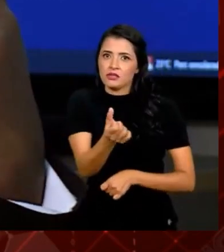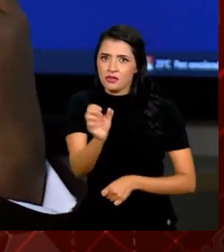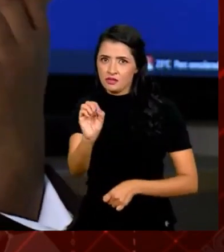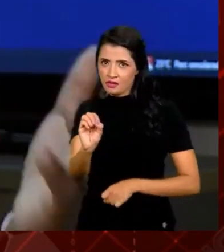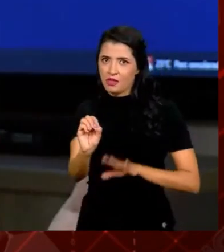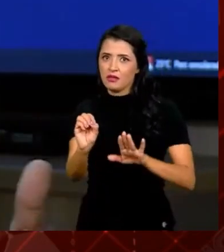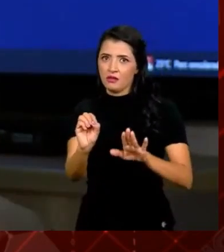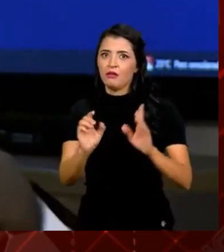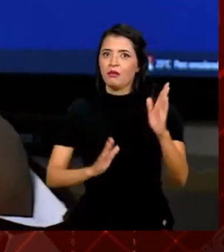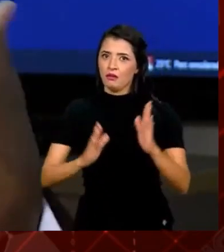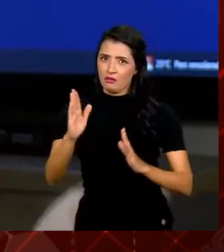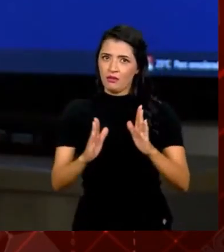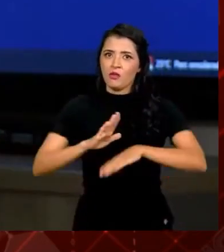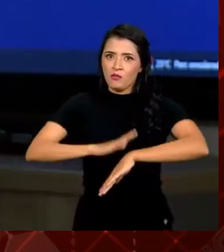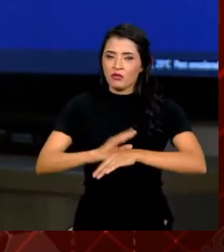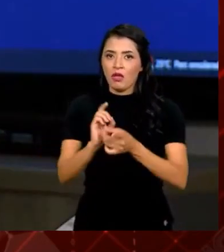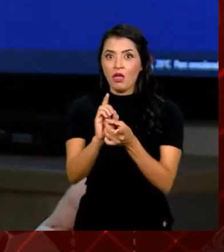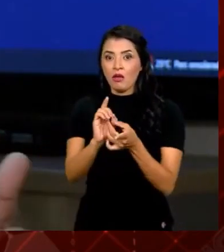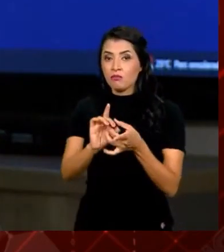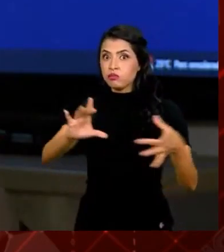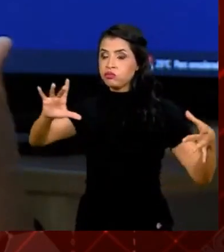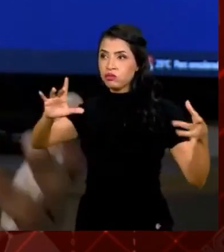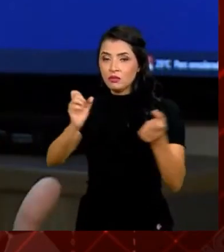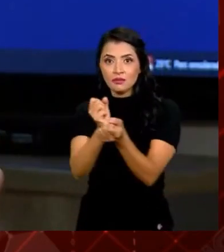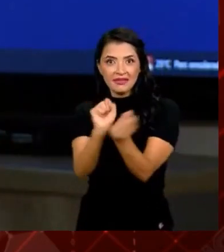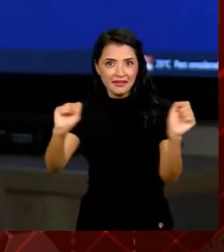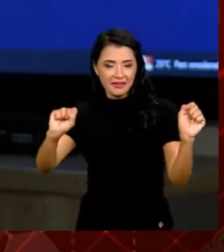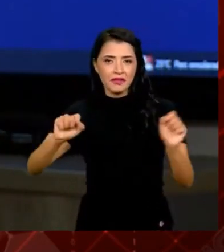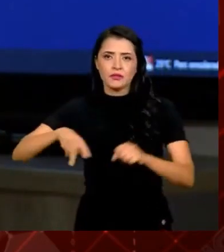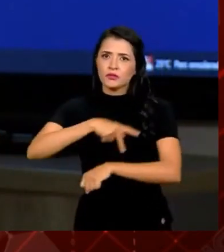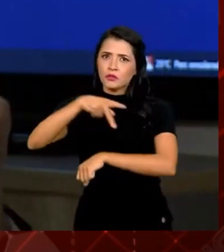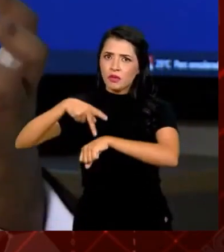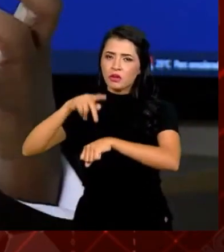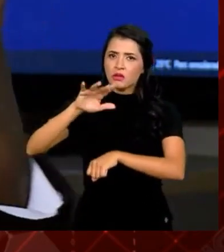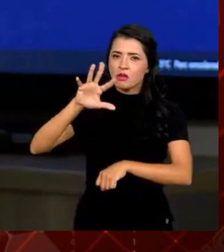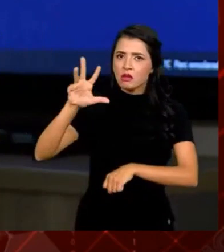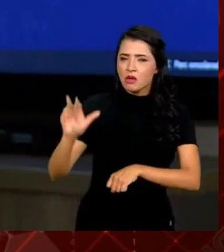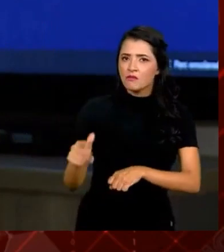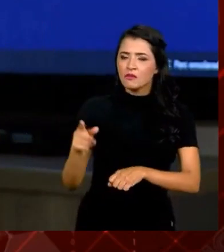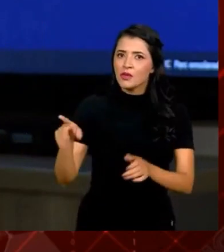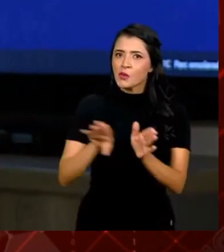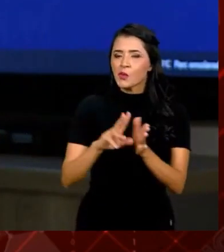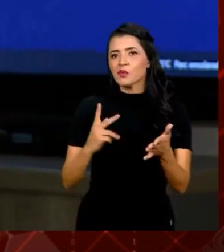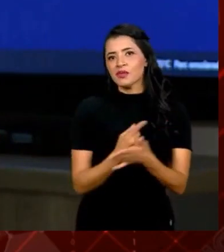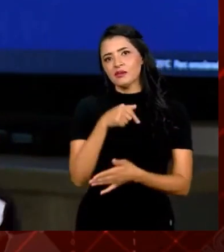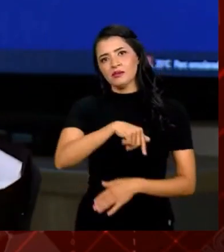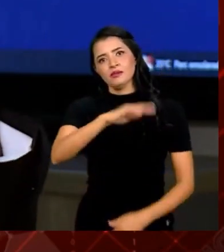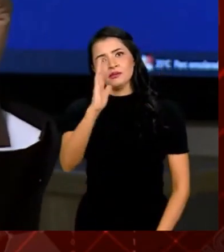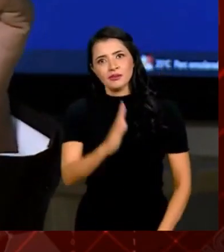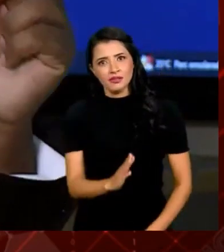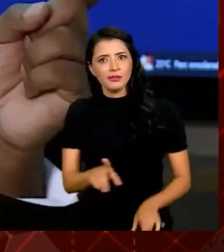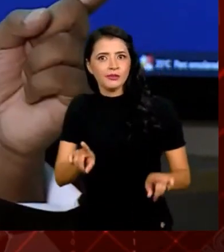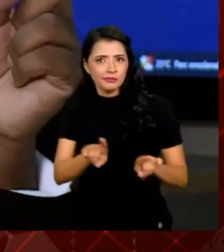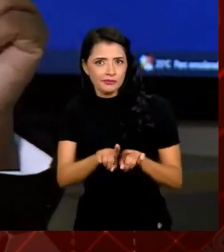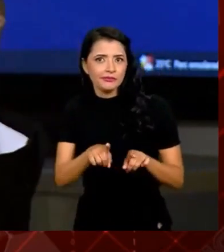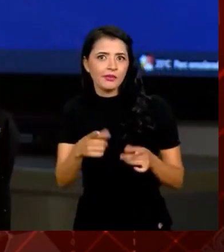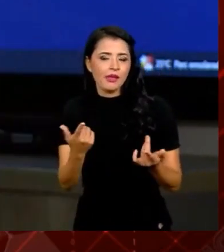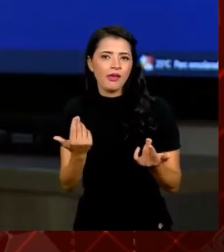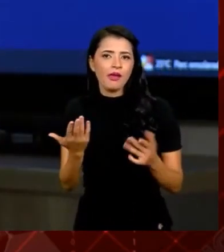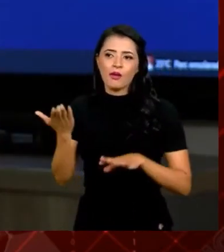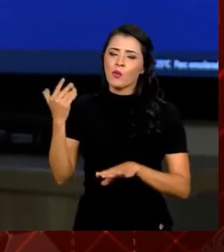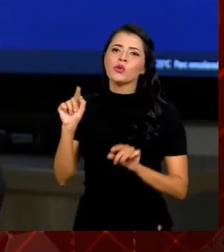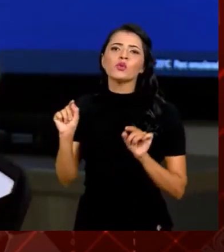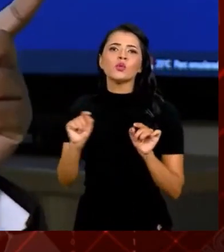a década da libertação dos países da África. Isso chega no Brasil. É a época